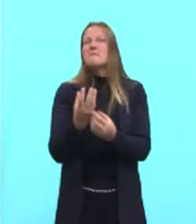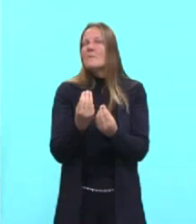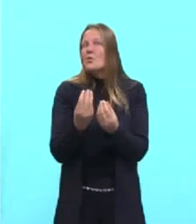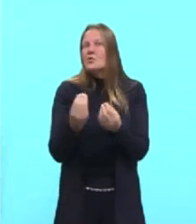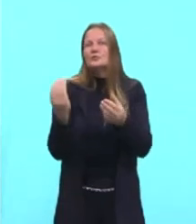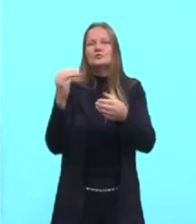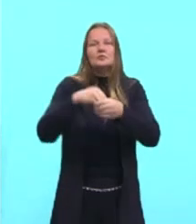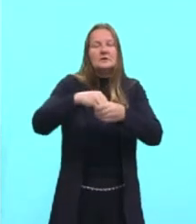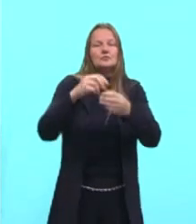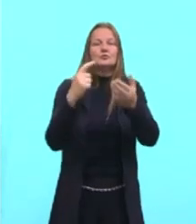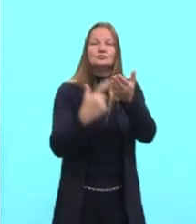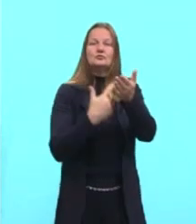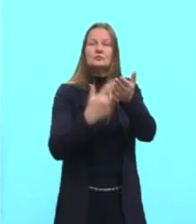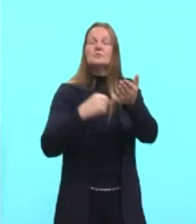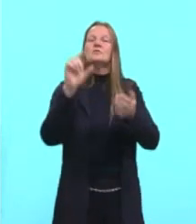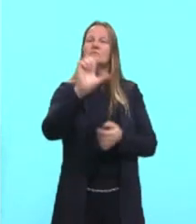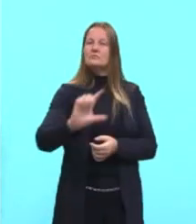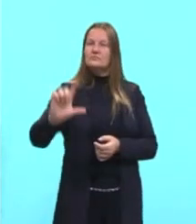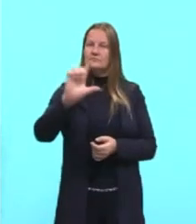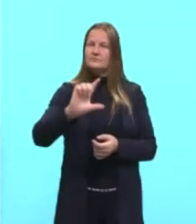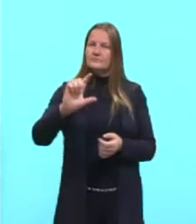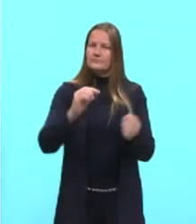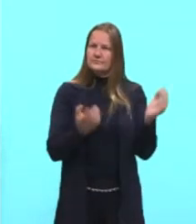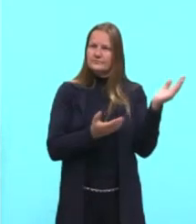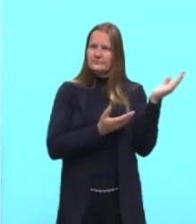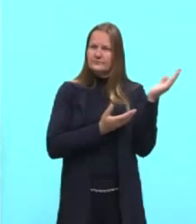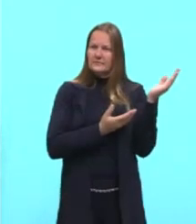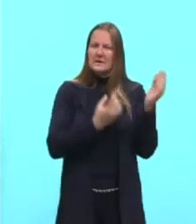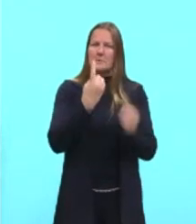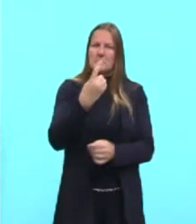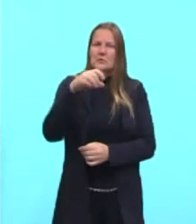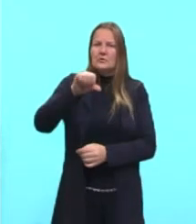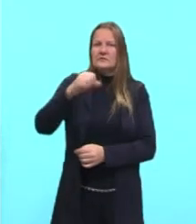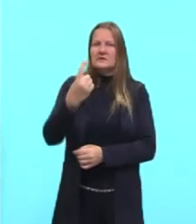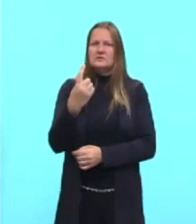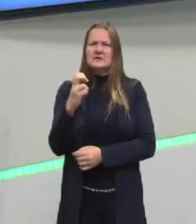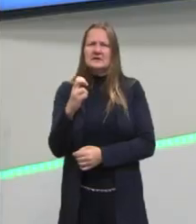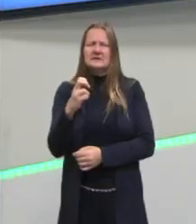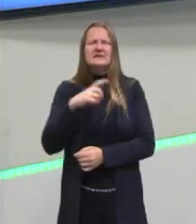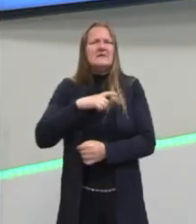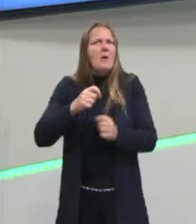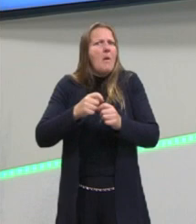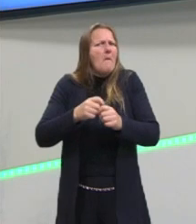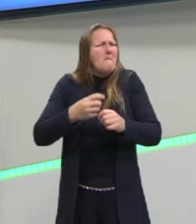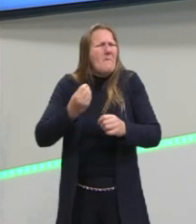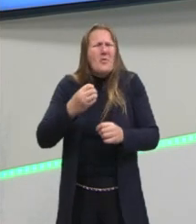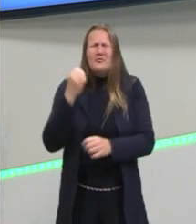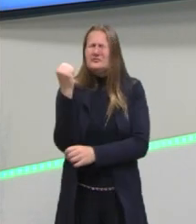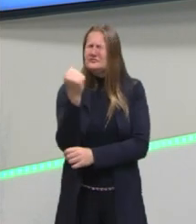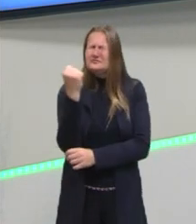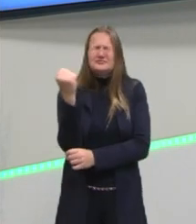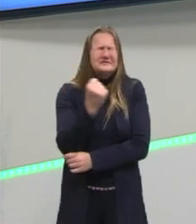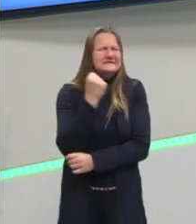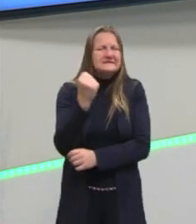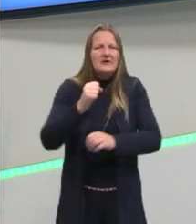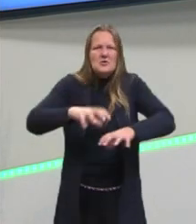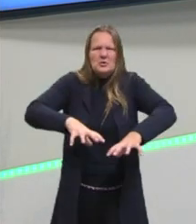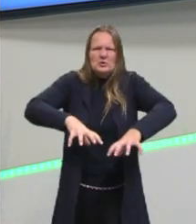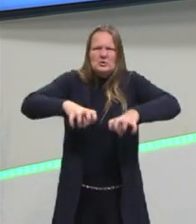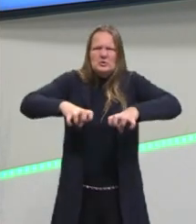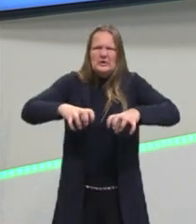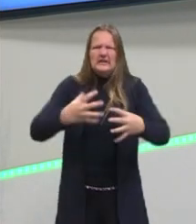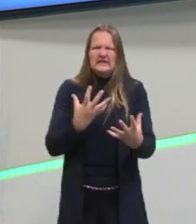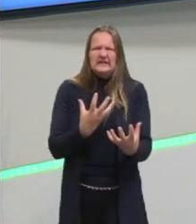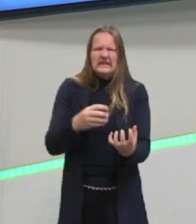mais vieram à tona nesse momento. Porque em 1915 teve uma grande seca e isso virou tema